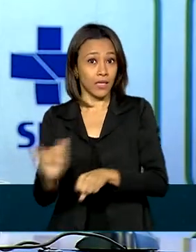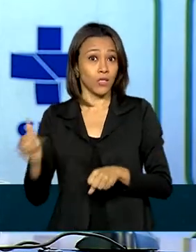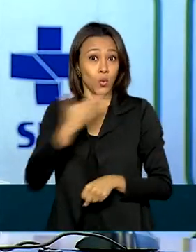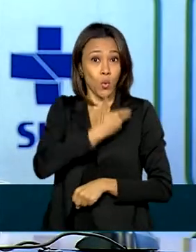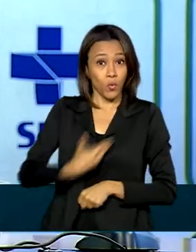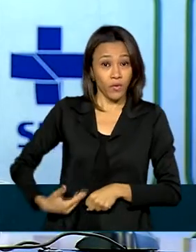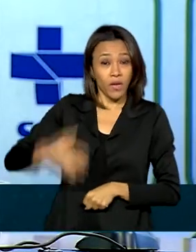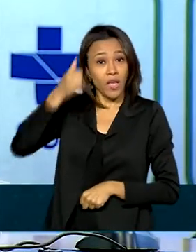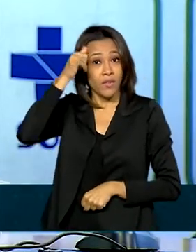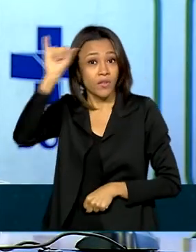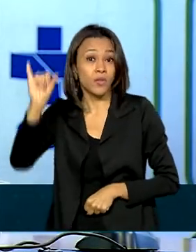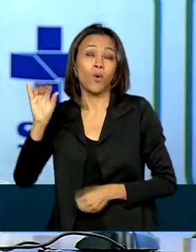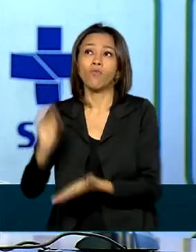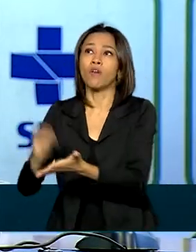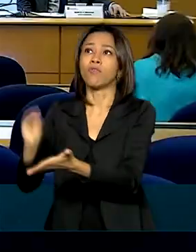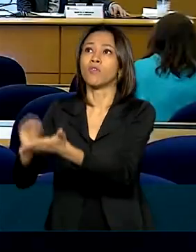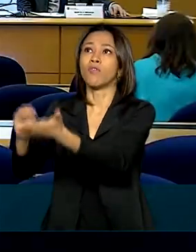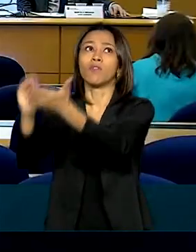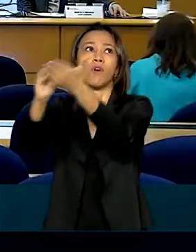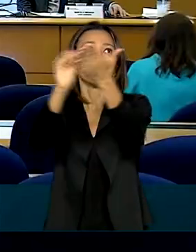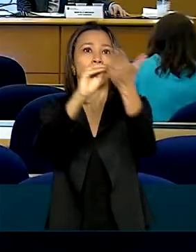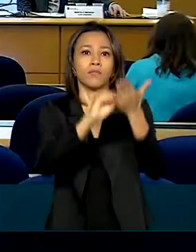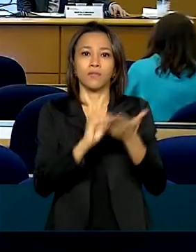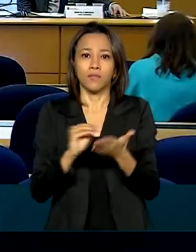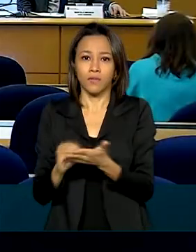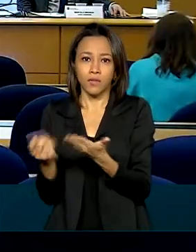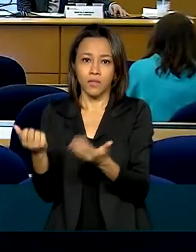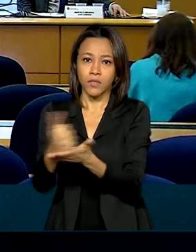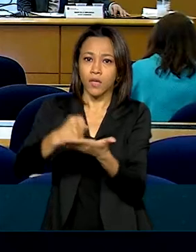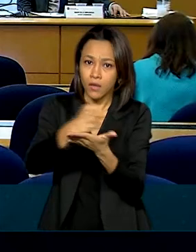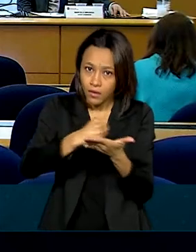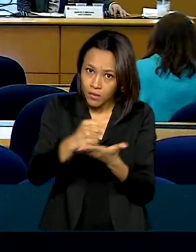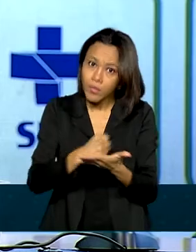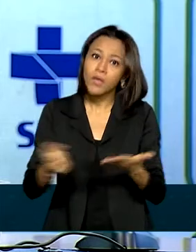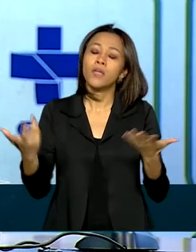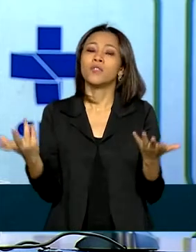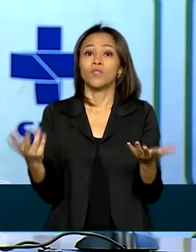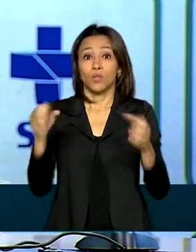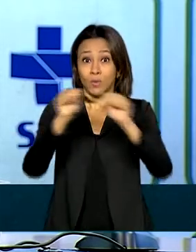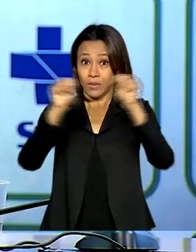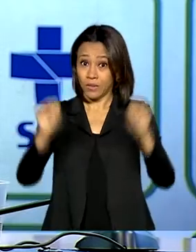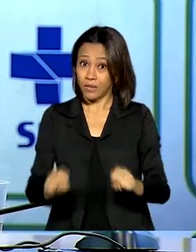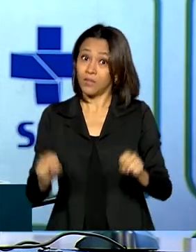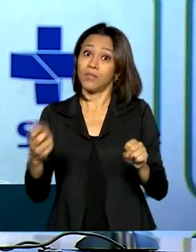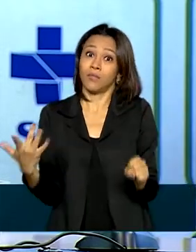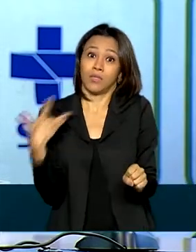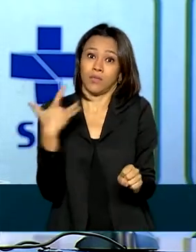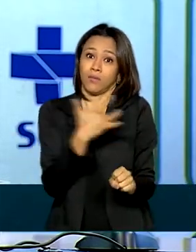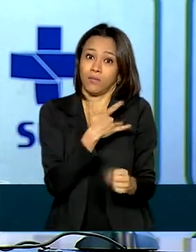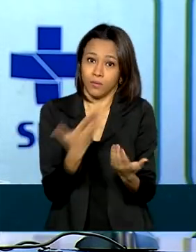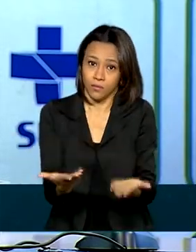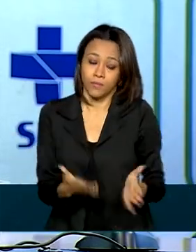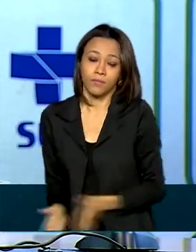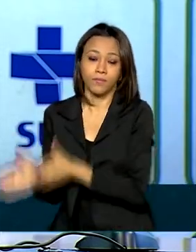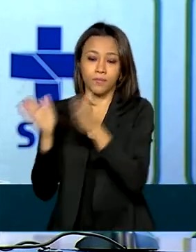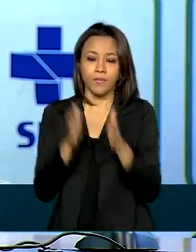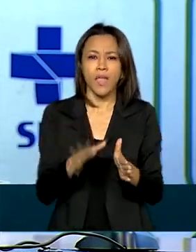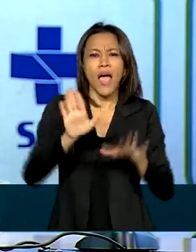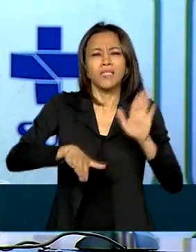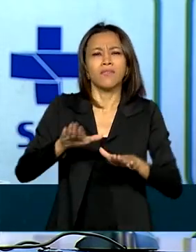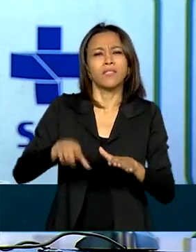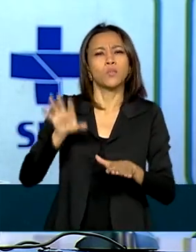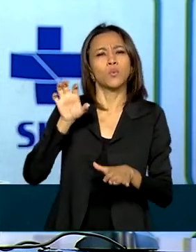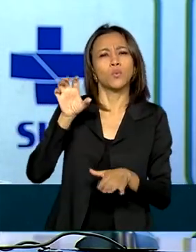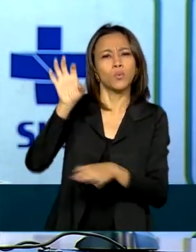o desabastecimento prolongado no Sistema Único de Saúde. Às vezes, um Estado recebe mais de um